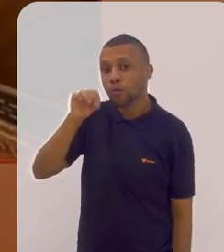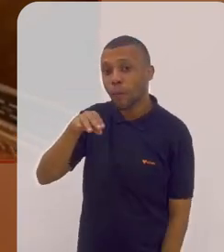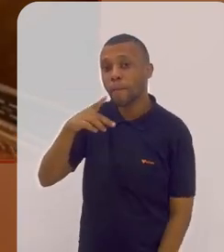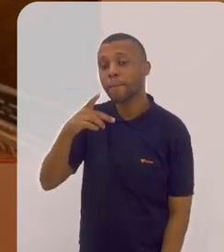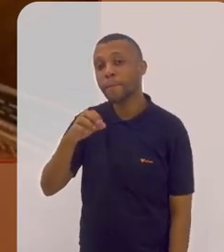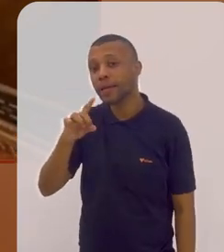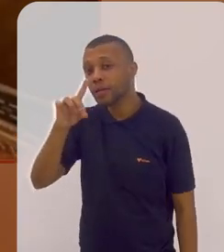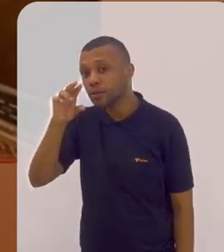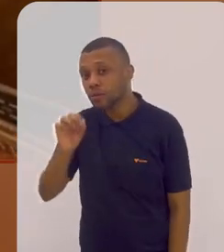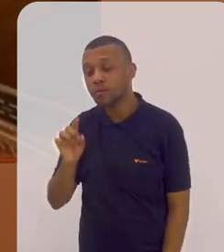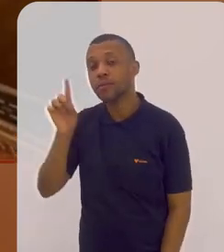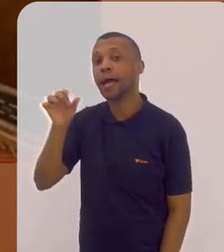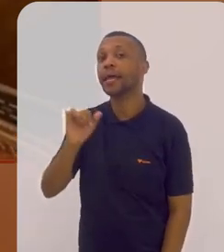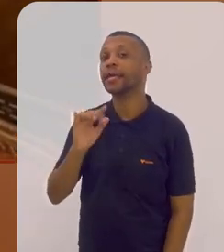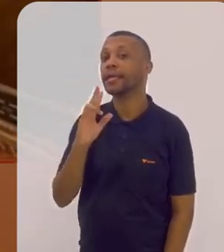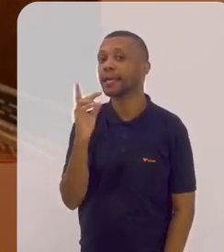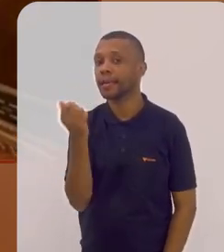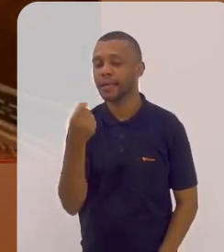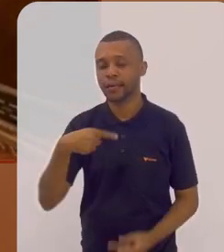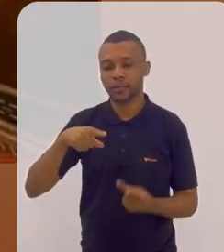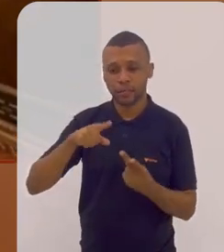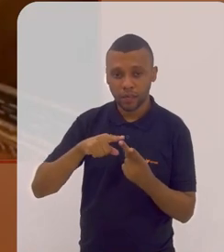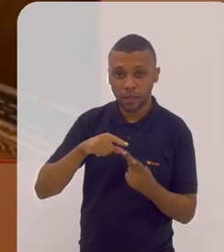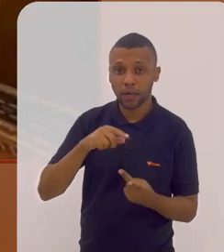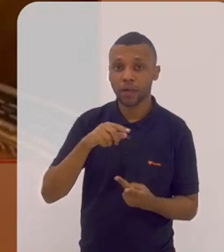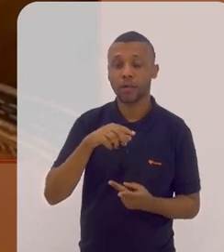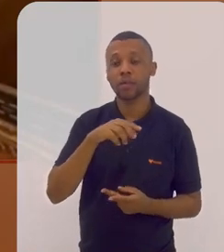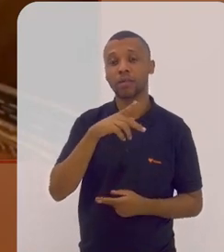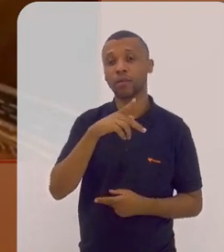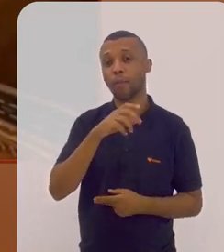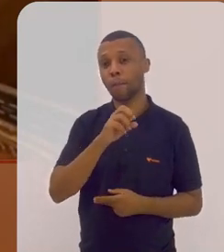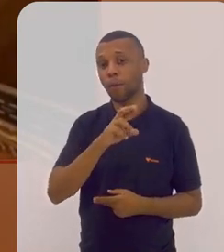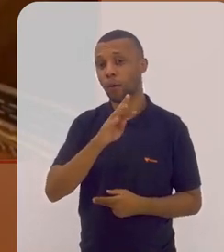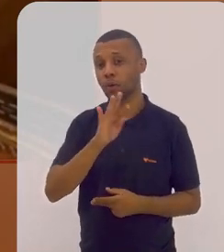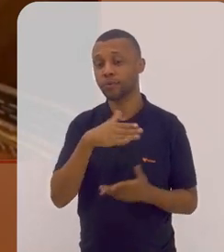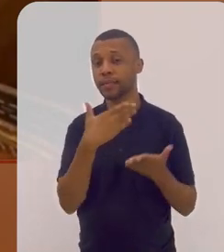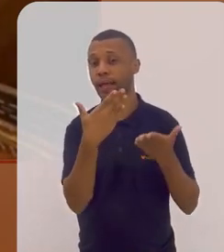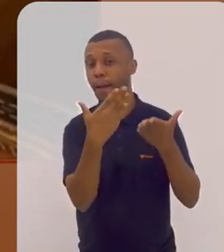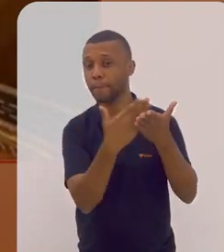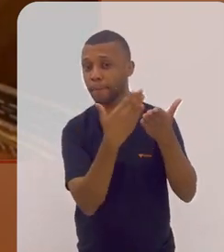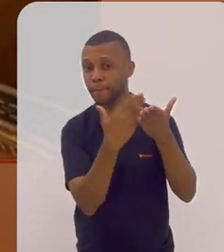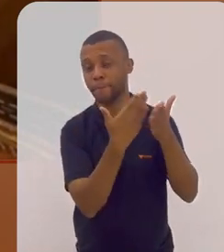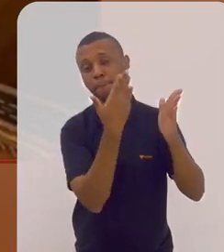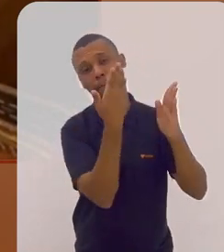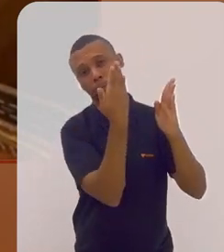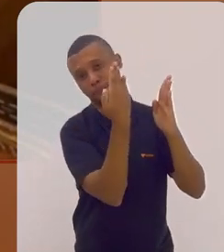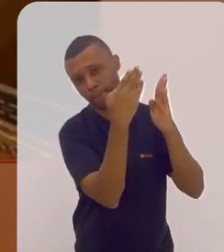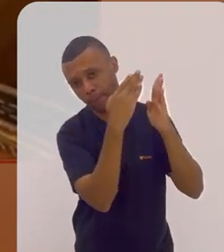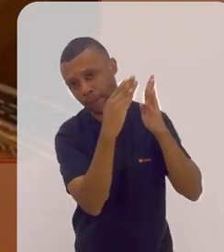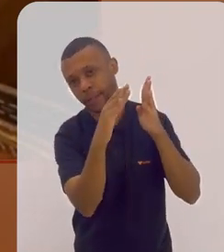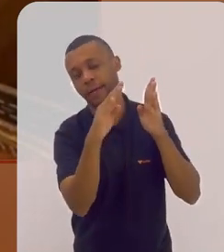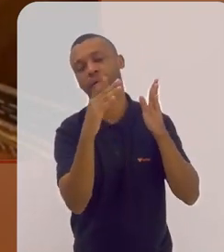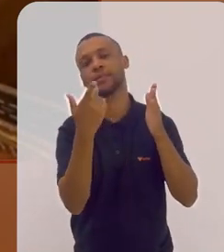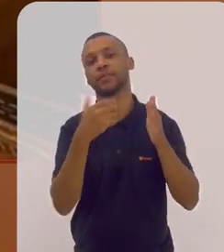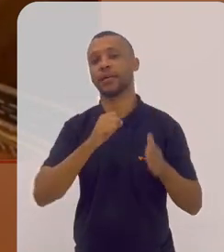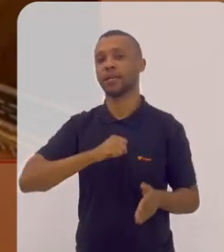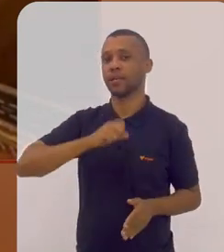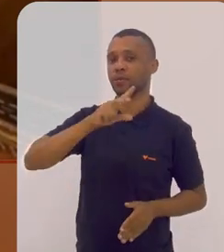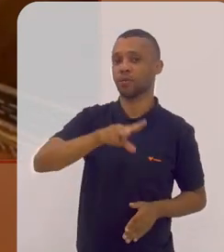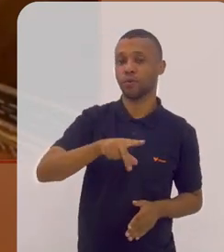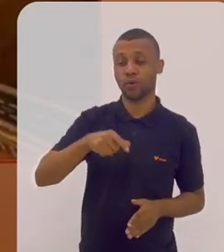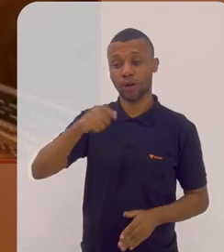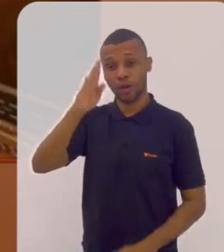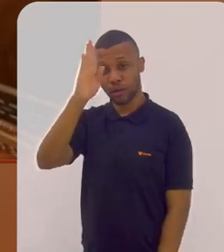na Ilha dos Açores no Porto, na própria Biblioteca de Lisboa aqui no Brasil nós